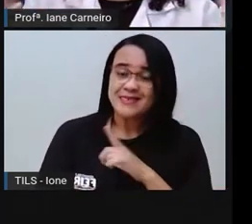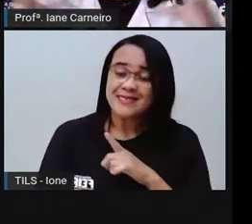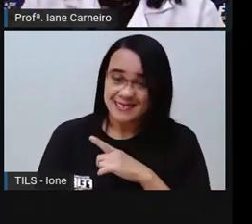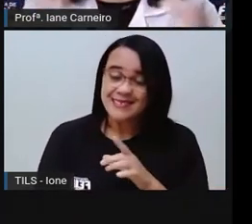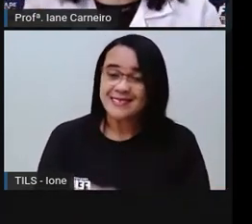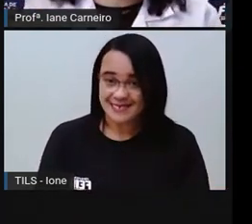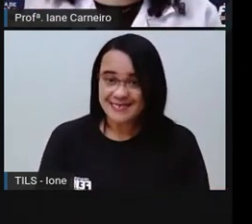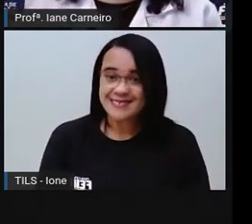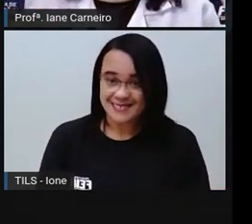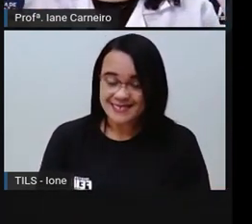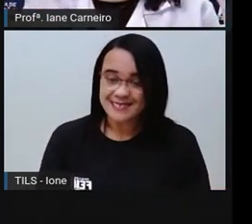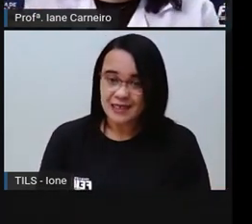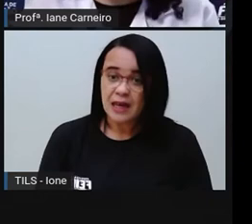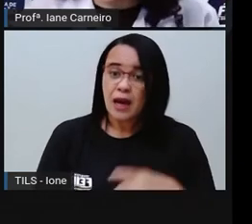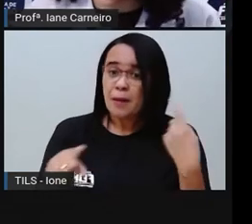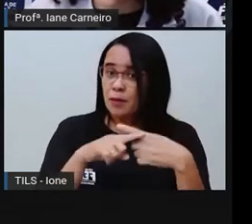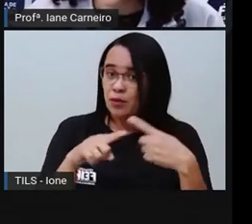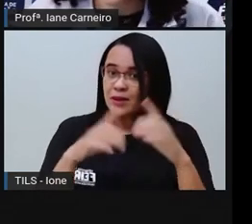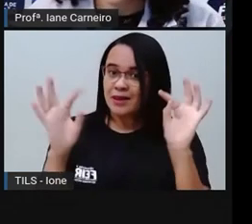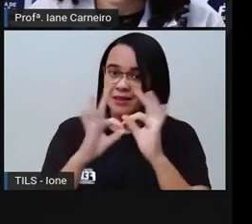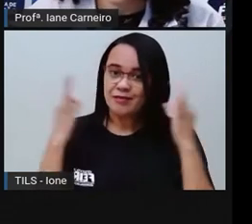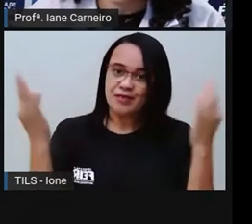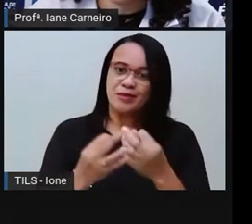de que as famílias são diferentes, tá certo?